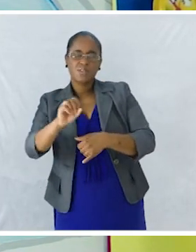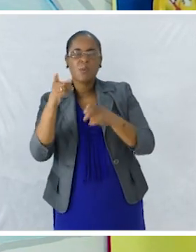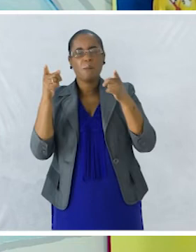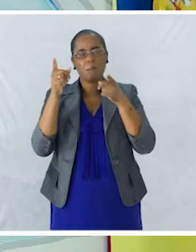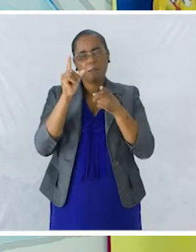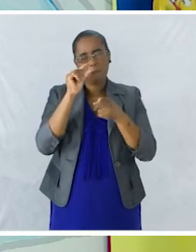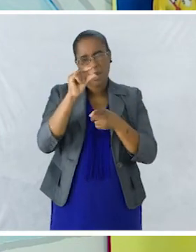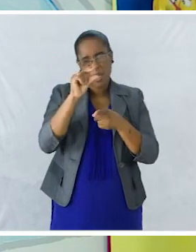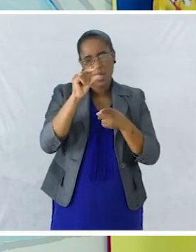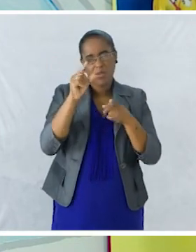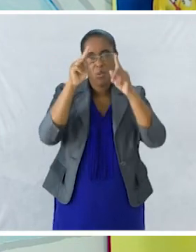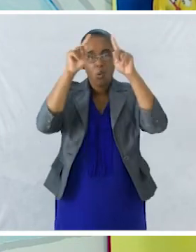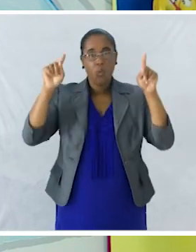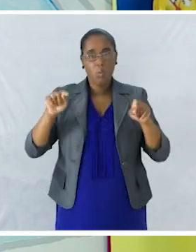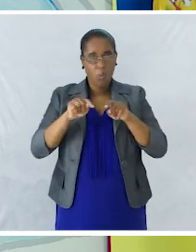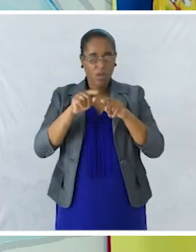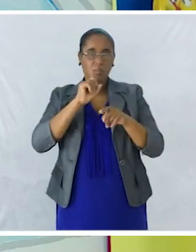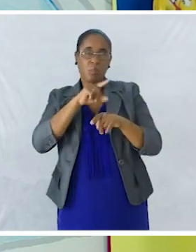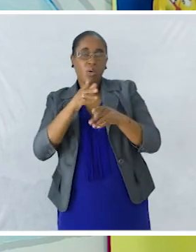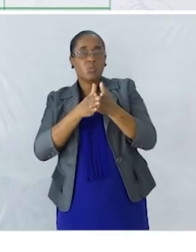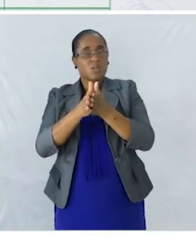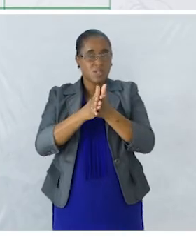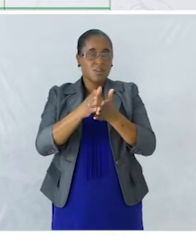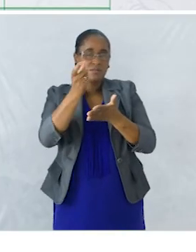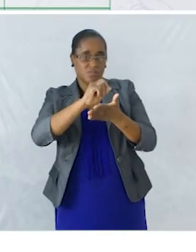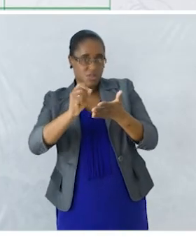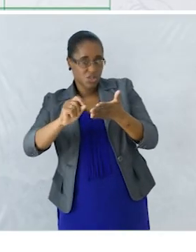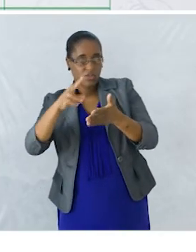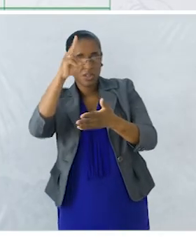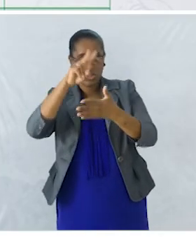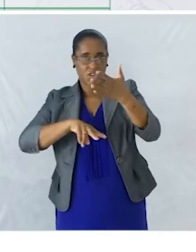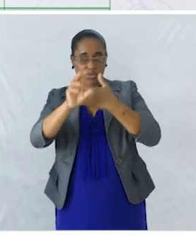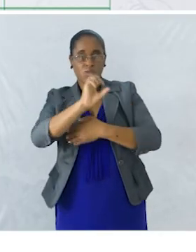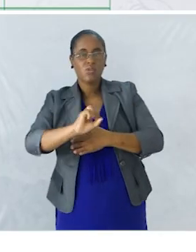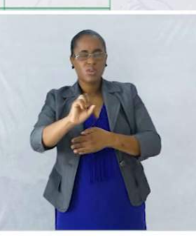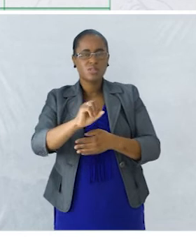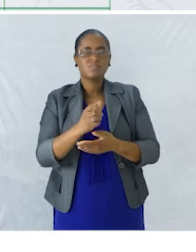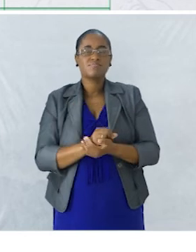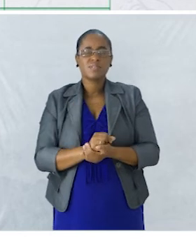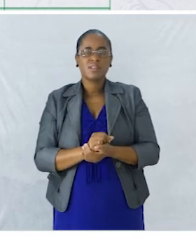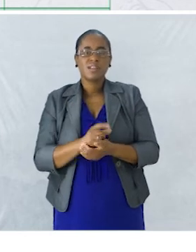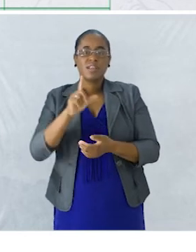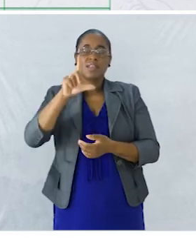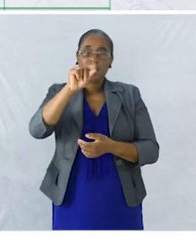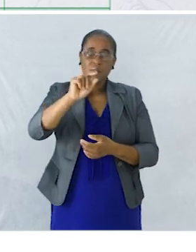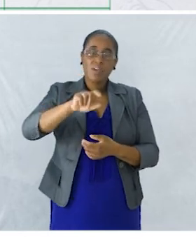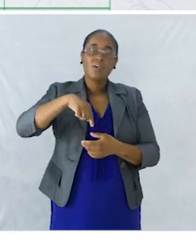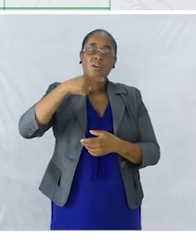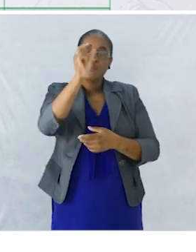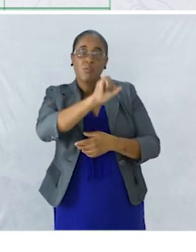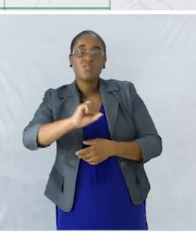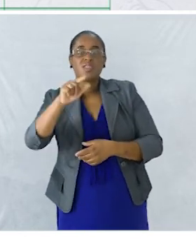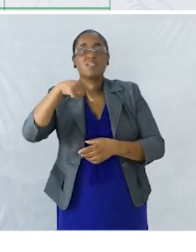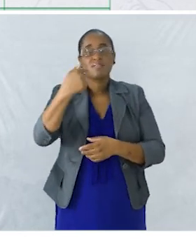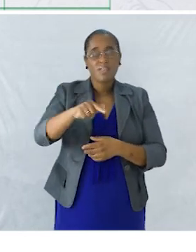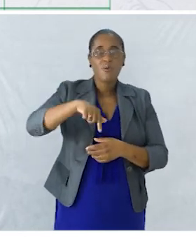quadro Que podem utilizar Para rever o vosso texto E vocês têm uma outra opção De trabalho de casa